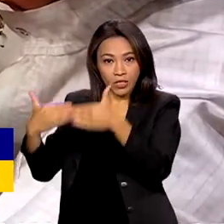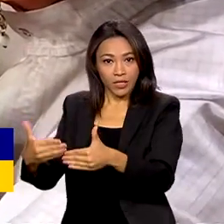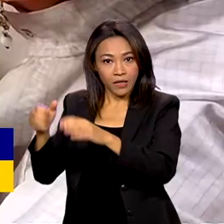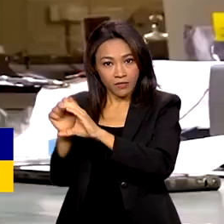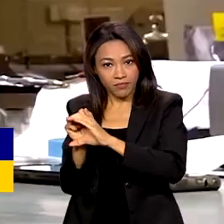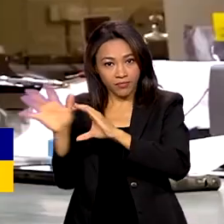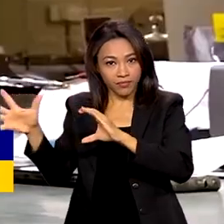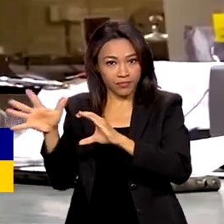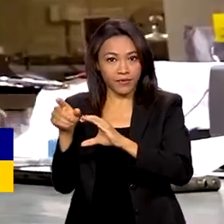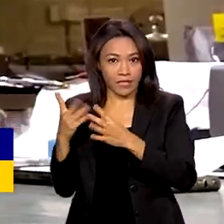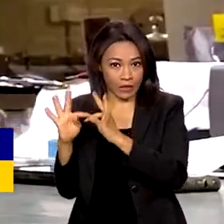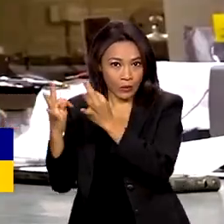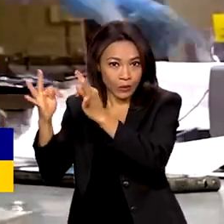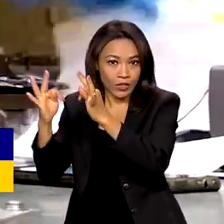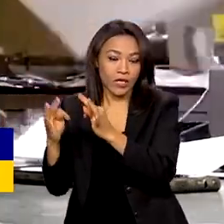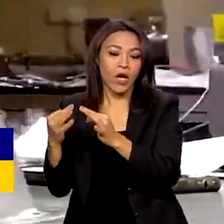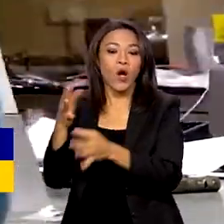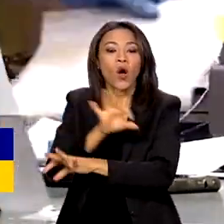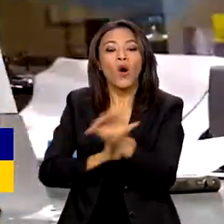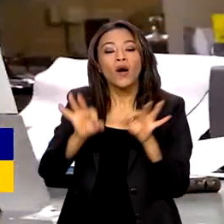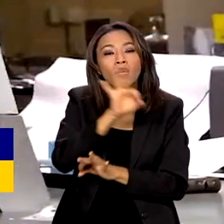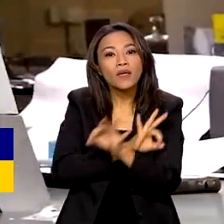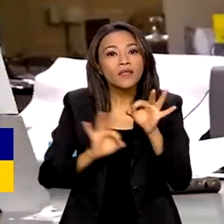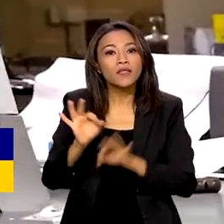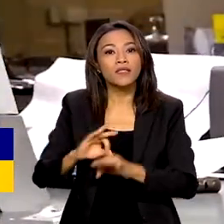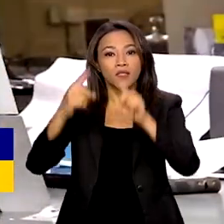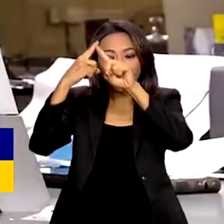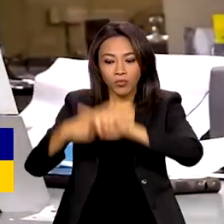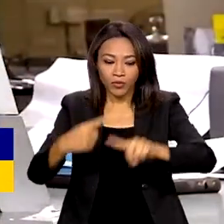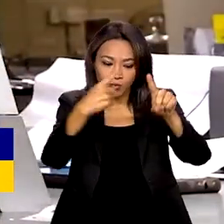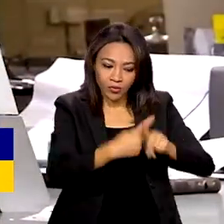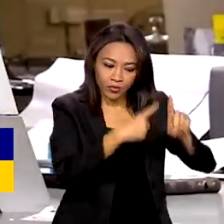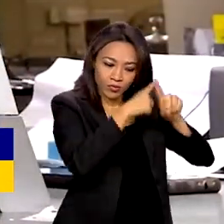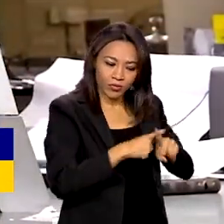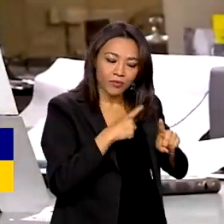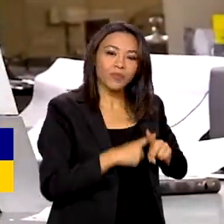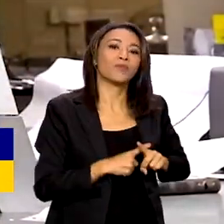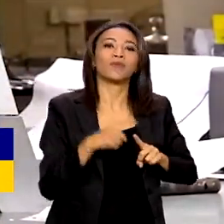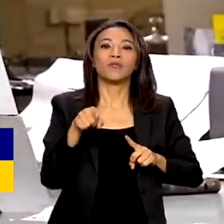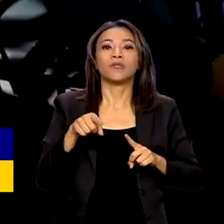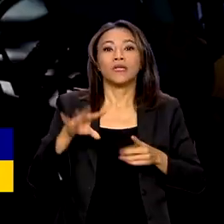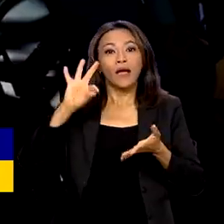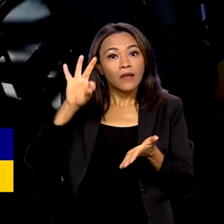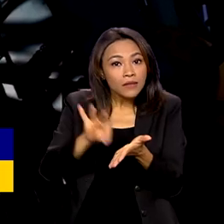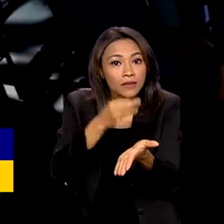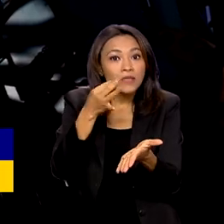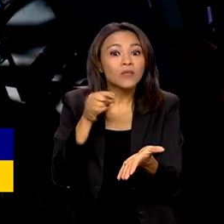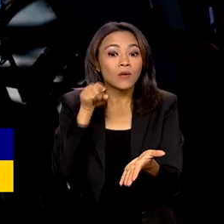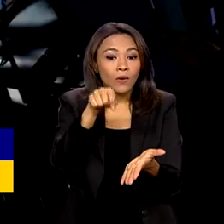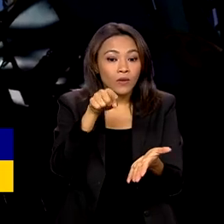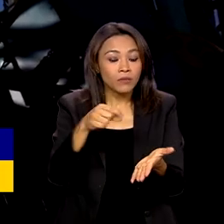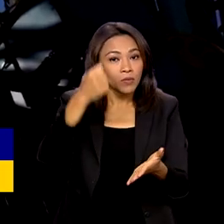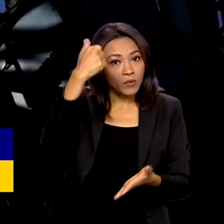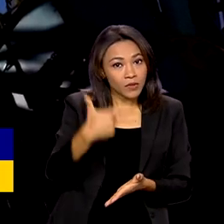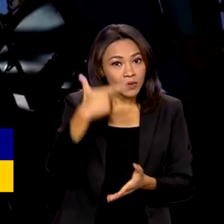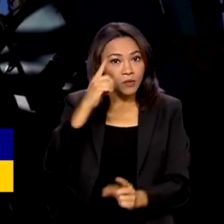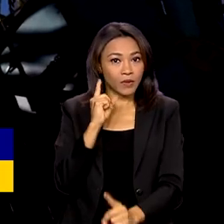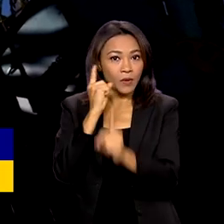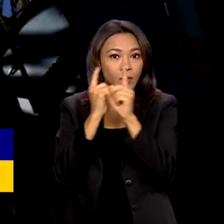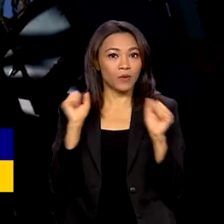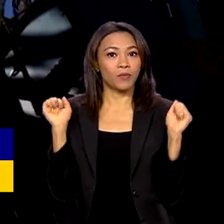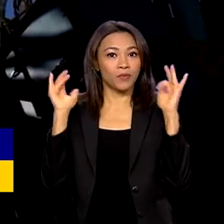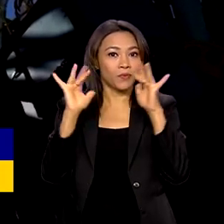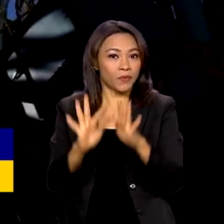Tecnologia organiza a Olimpíada Brasileira de Satélites. As inscrições para a modalidade teórica da segunda edição da